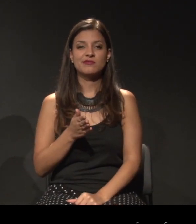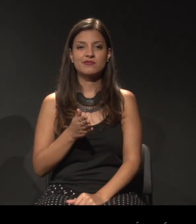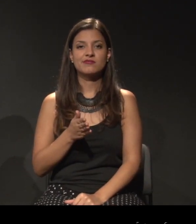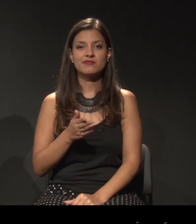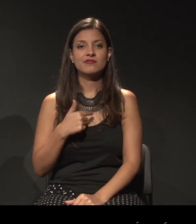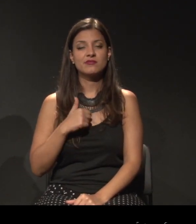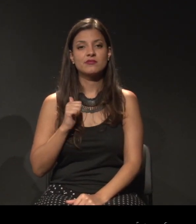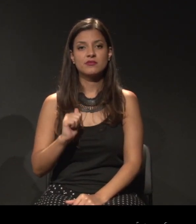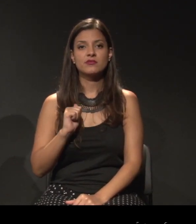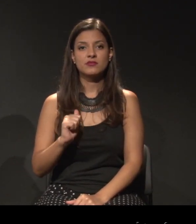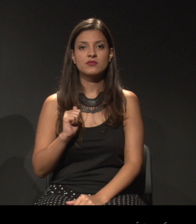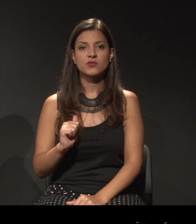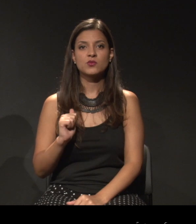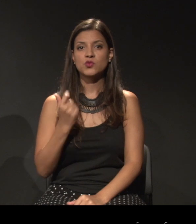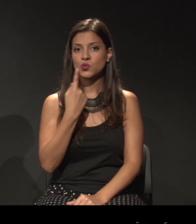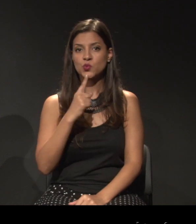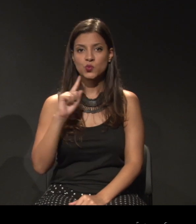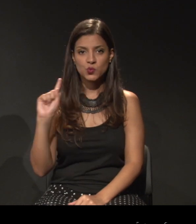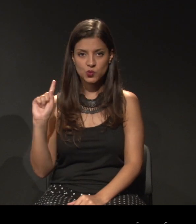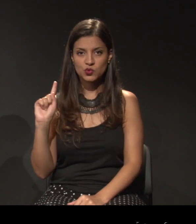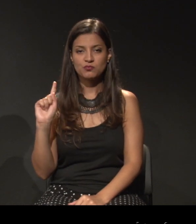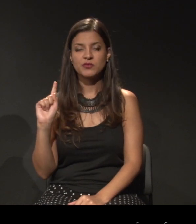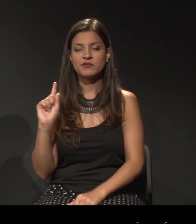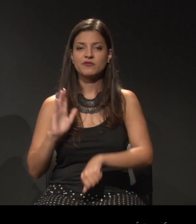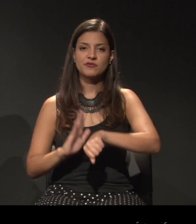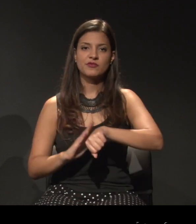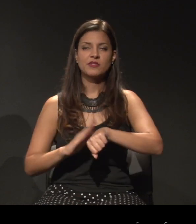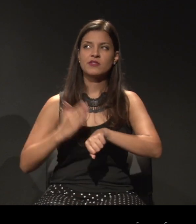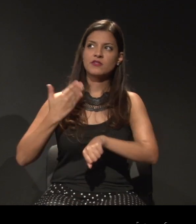Eu posso dar o exemplo de uma última ação que a gente fez.